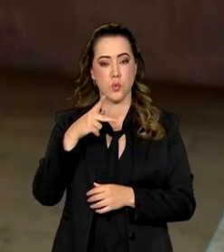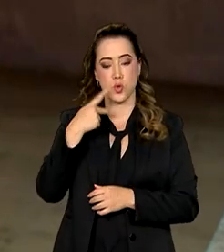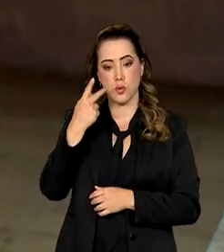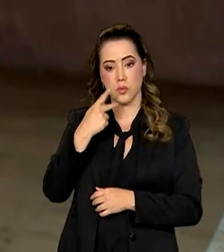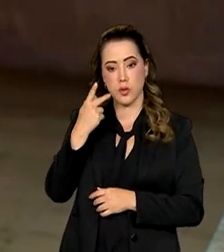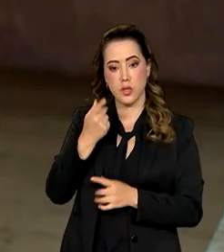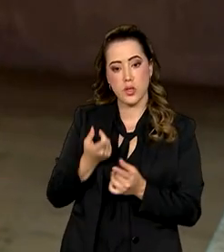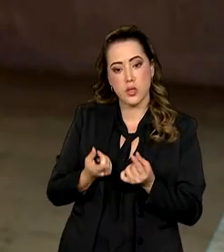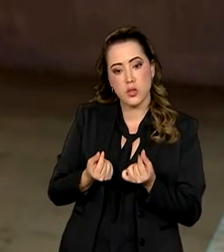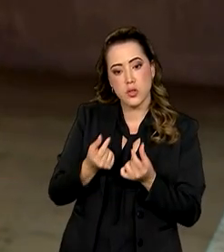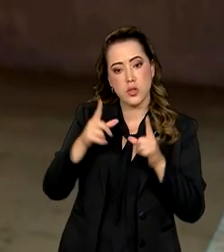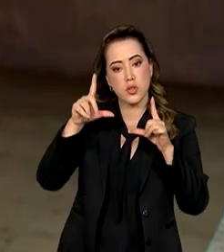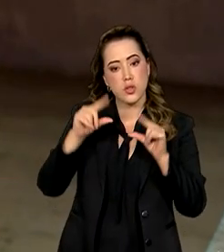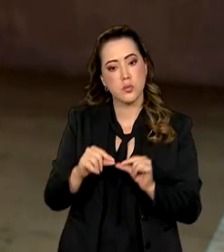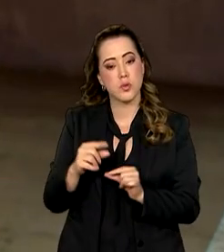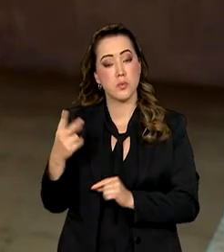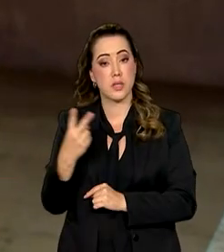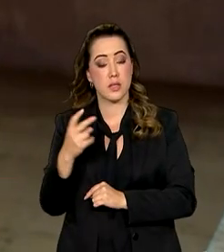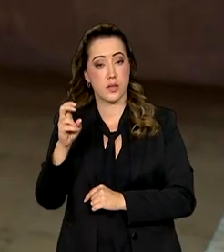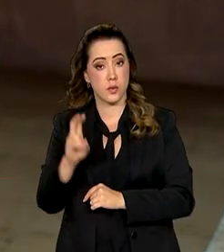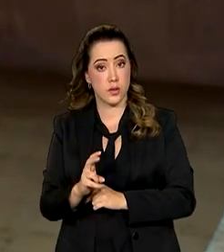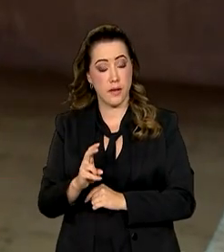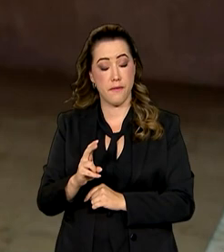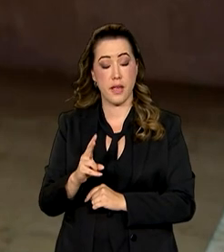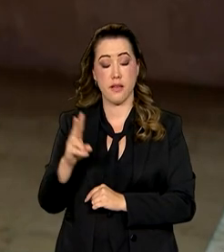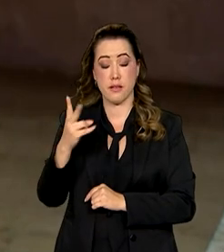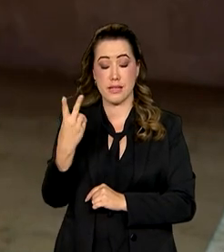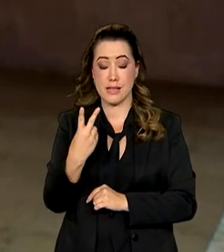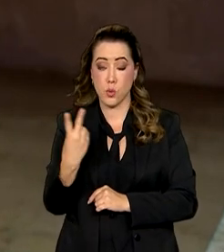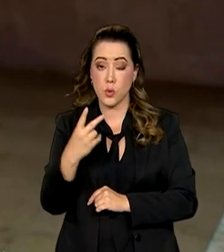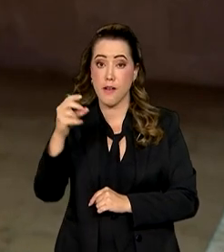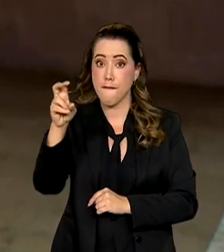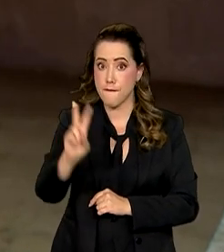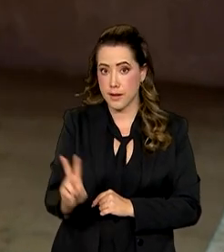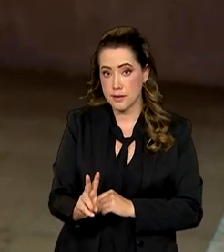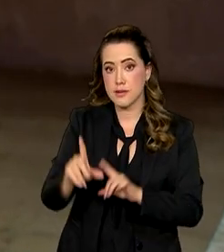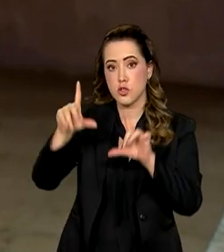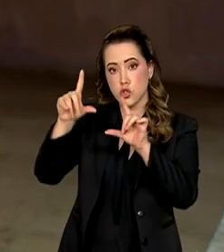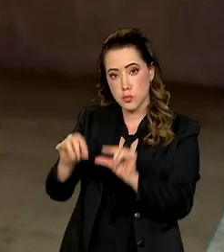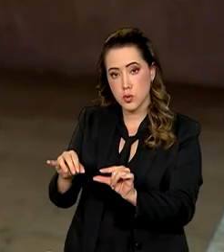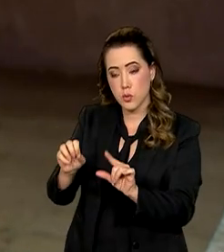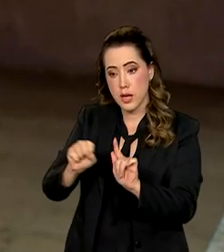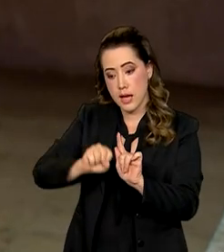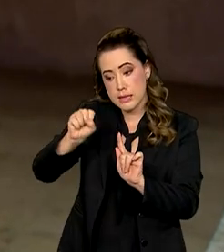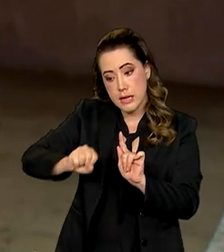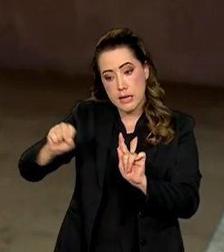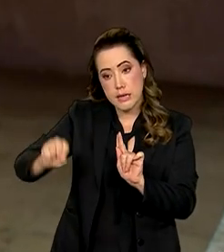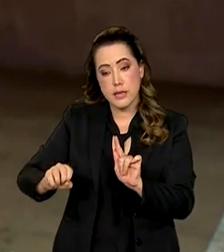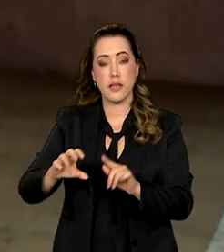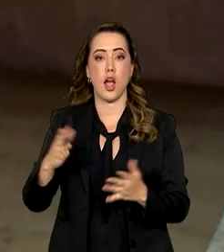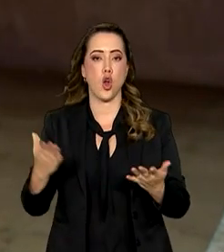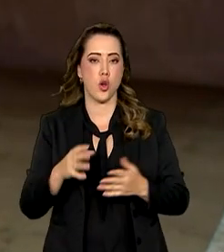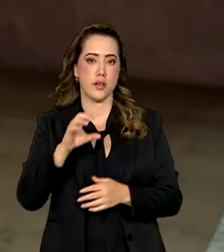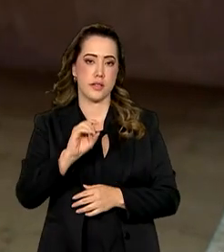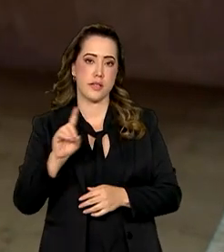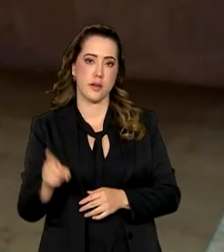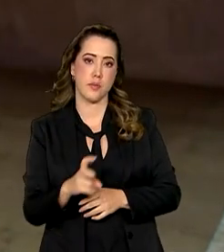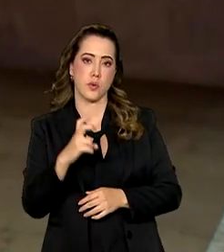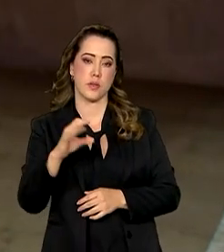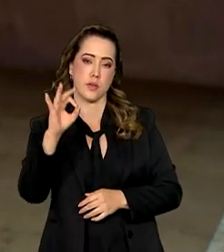COPOM, reduziu pela segunda vez seguida a taxa básica de juros em 0,5 ponto